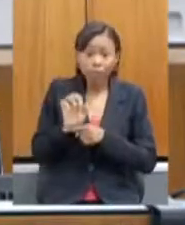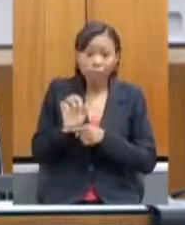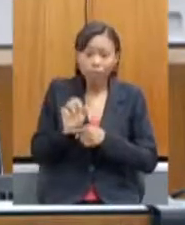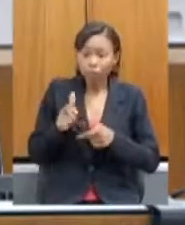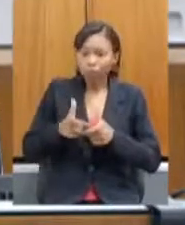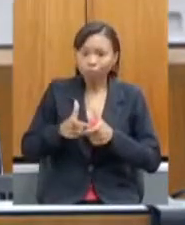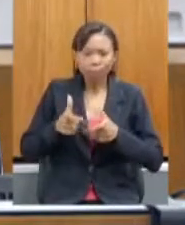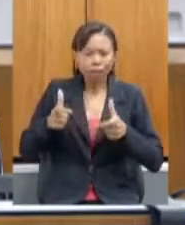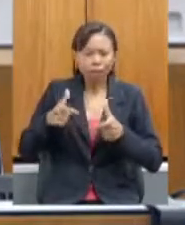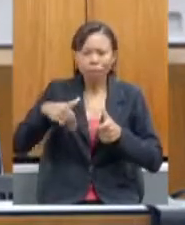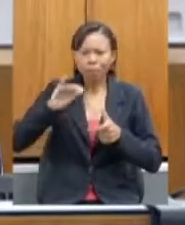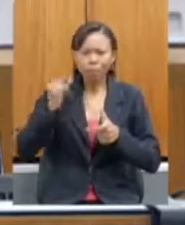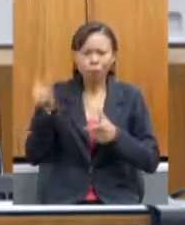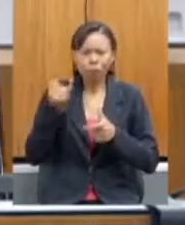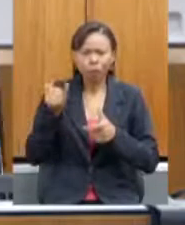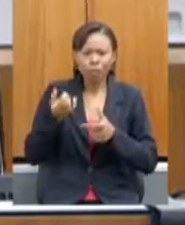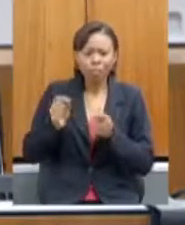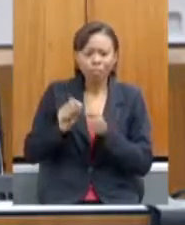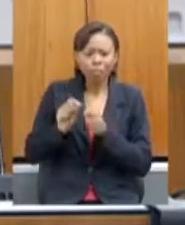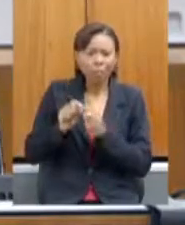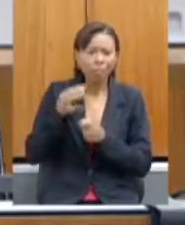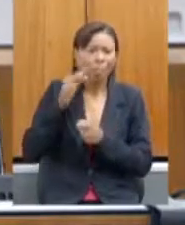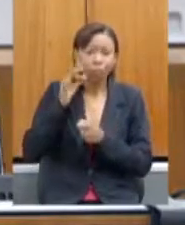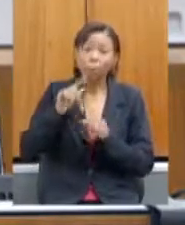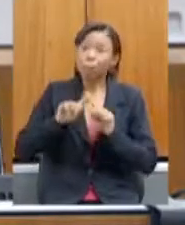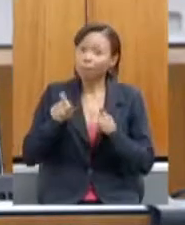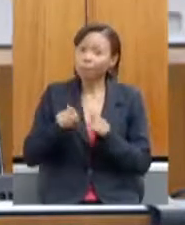produz café de qualidade. Pode passar?